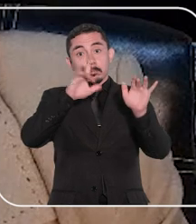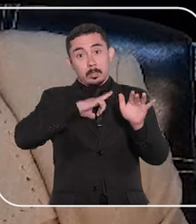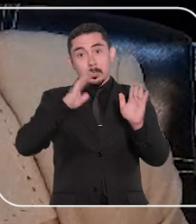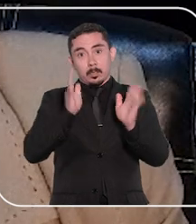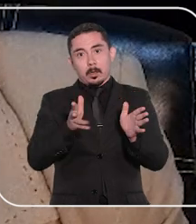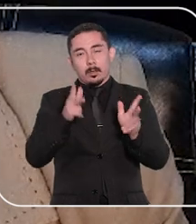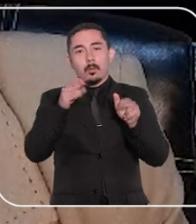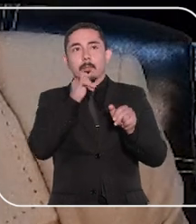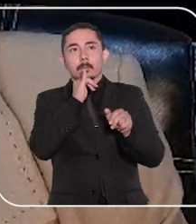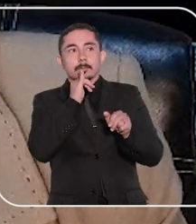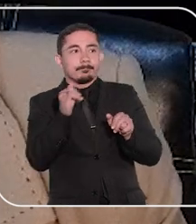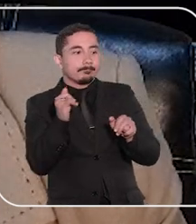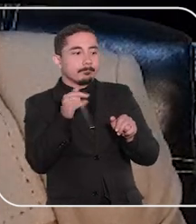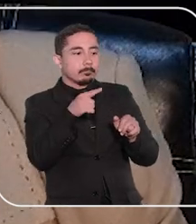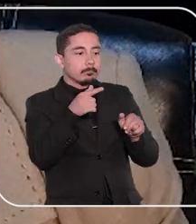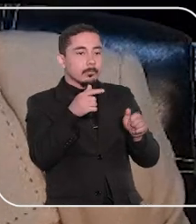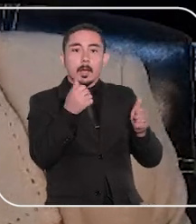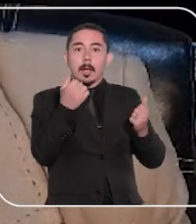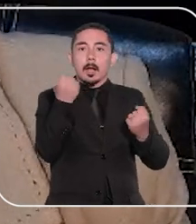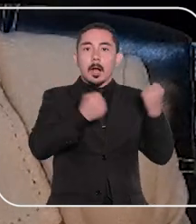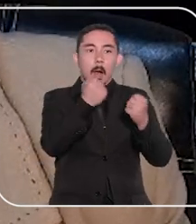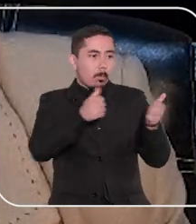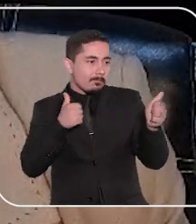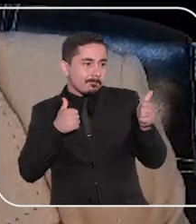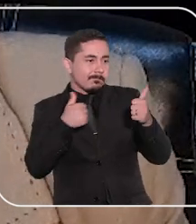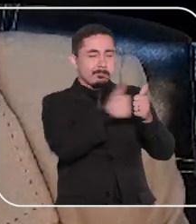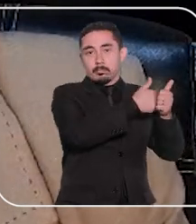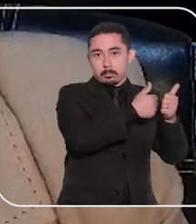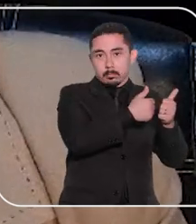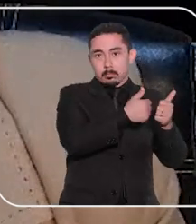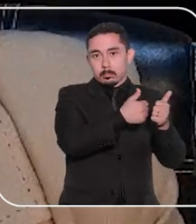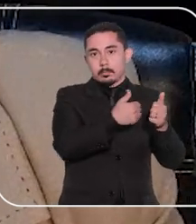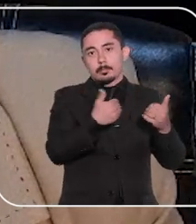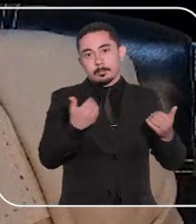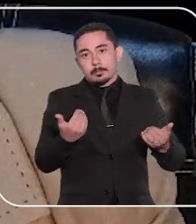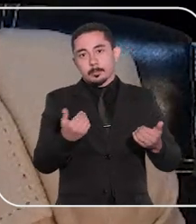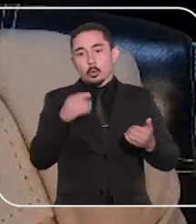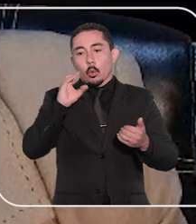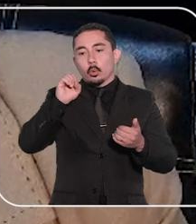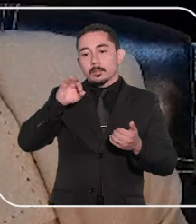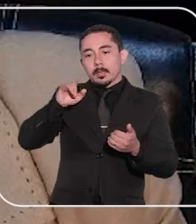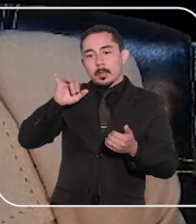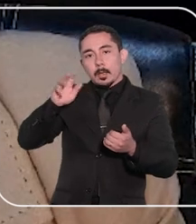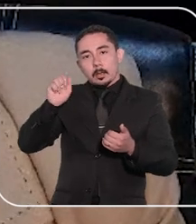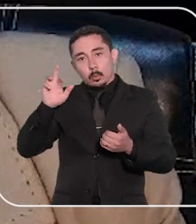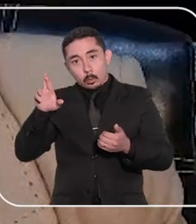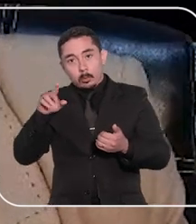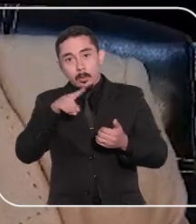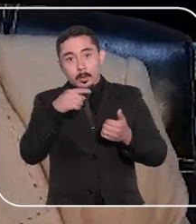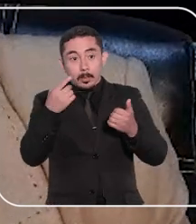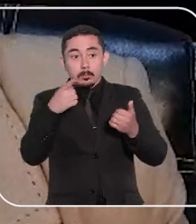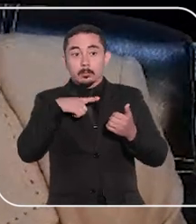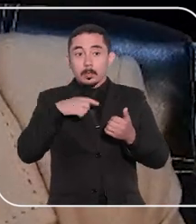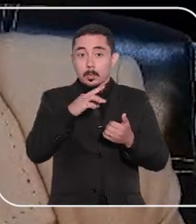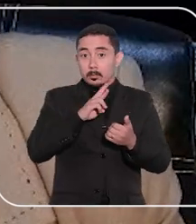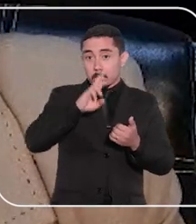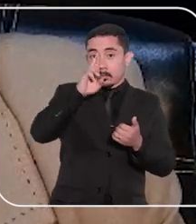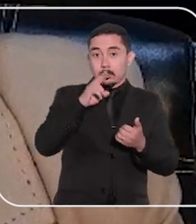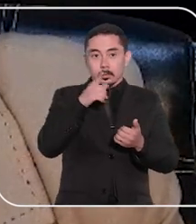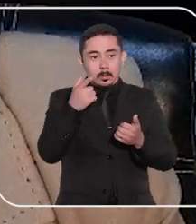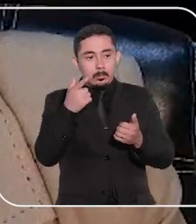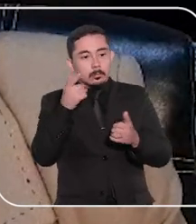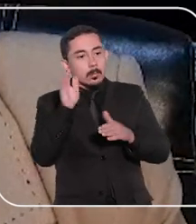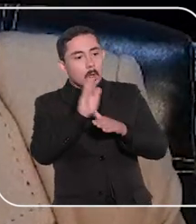exemplo, um acidente de trânsito. O conciliador tem a prerrogativa de atuar ativamente durante a